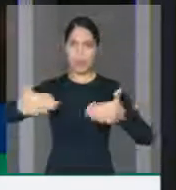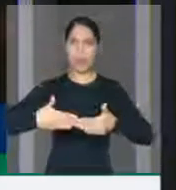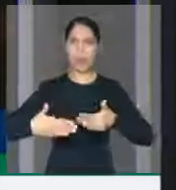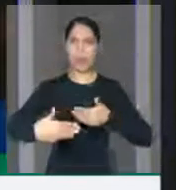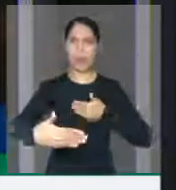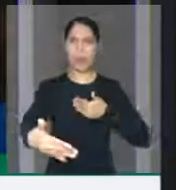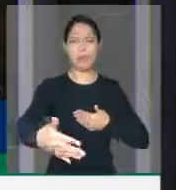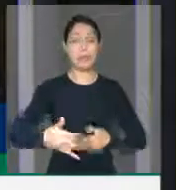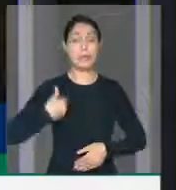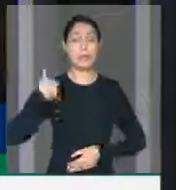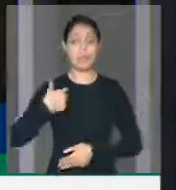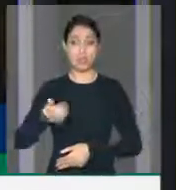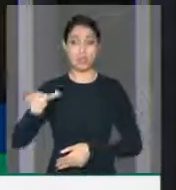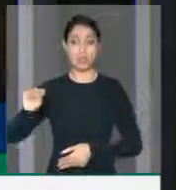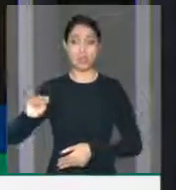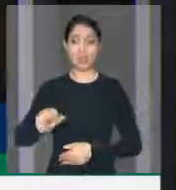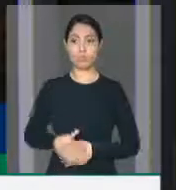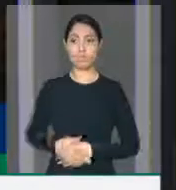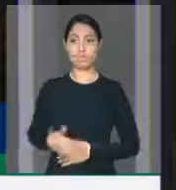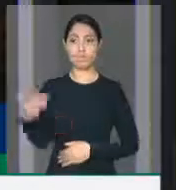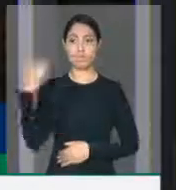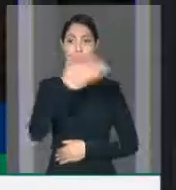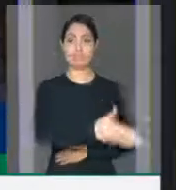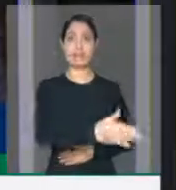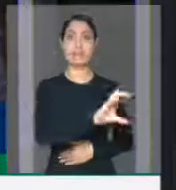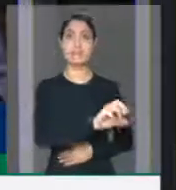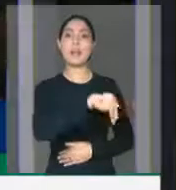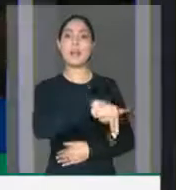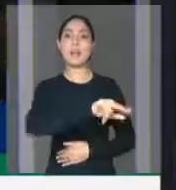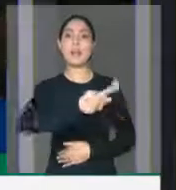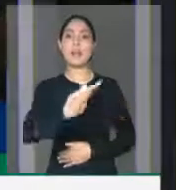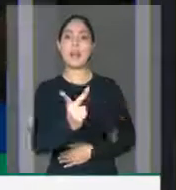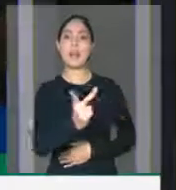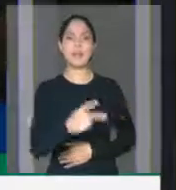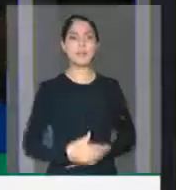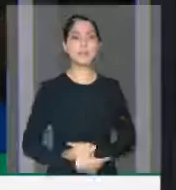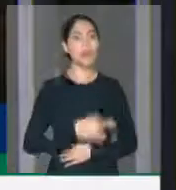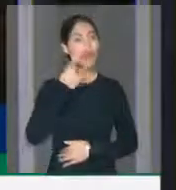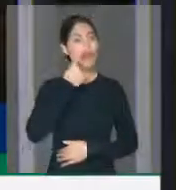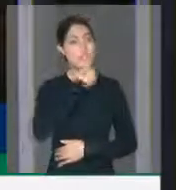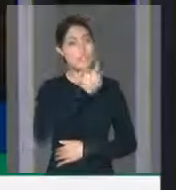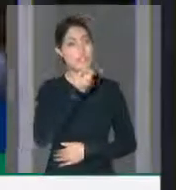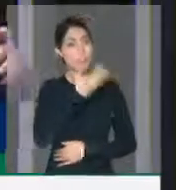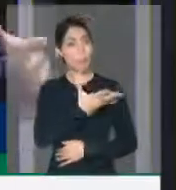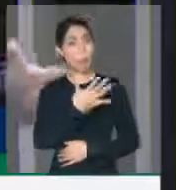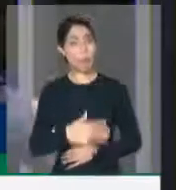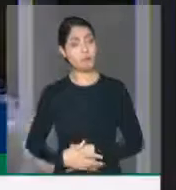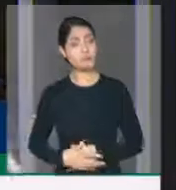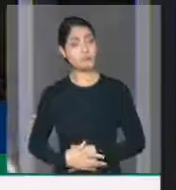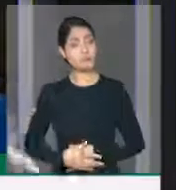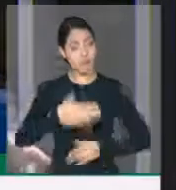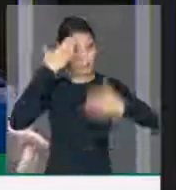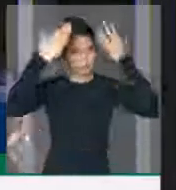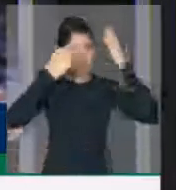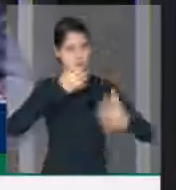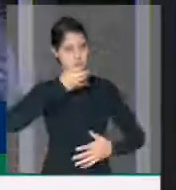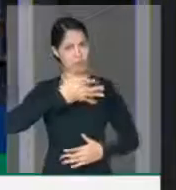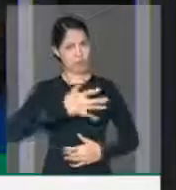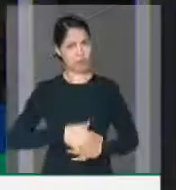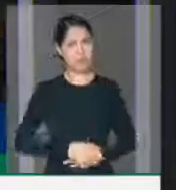jovem aos 18 anos, quando vai tirar sua CNH, ele está bem de visão, condições mentais,